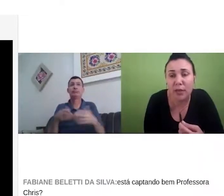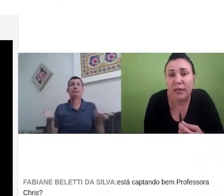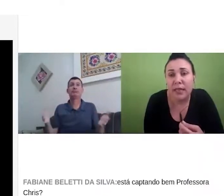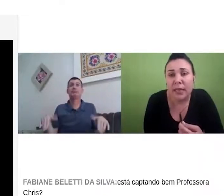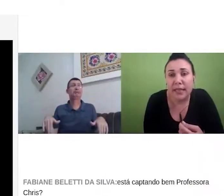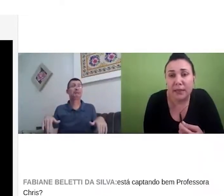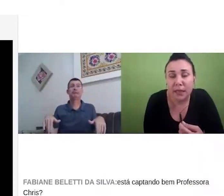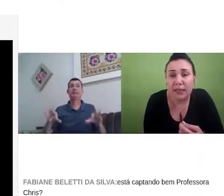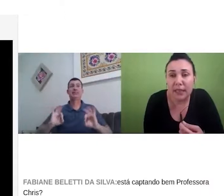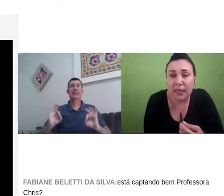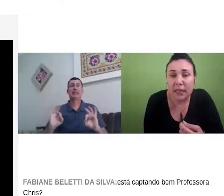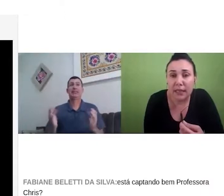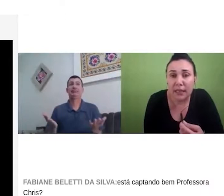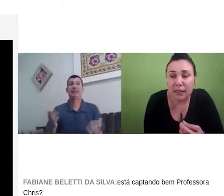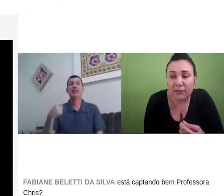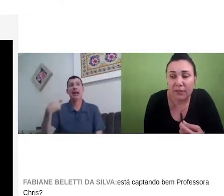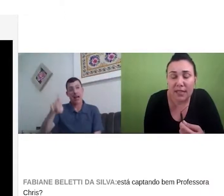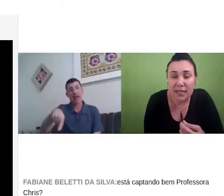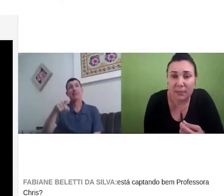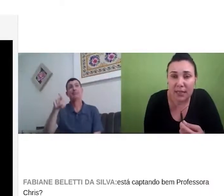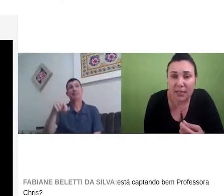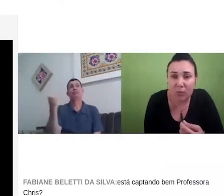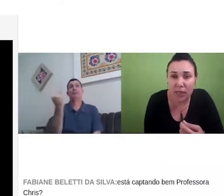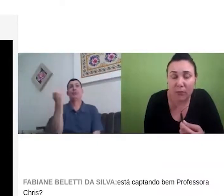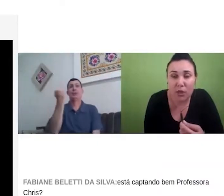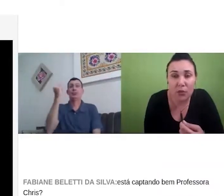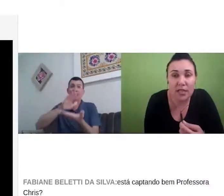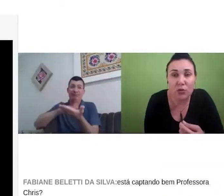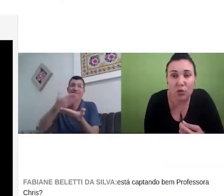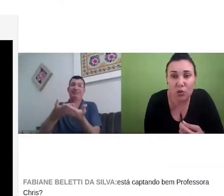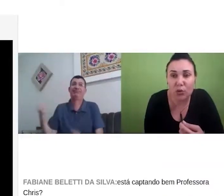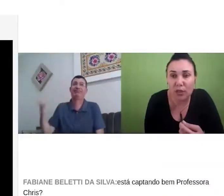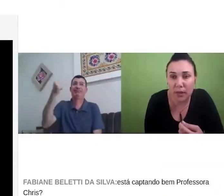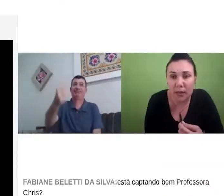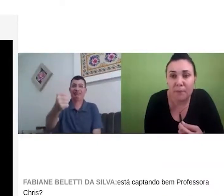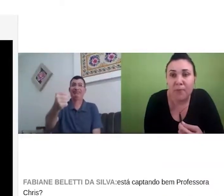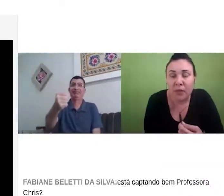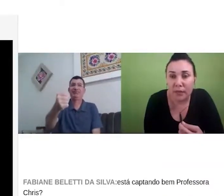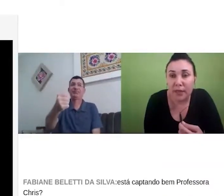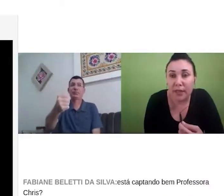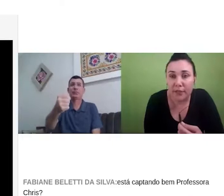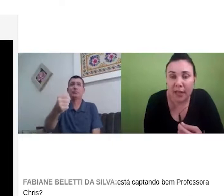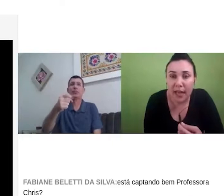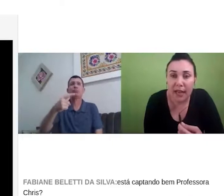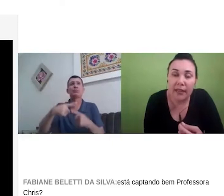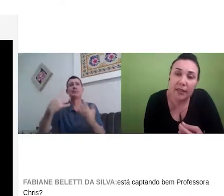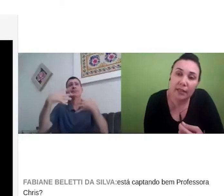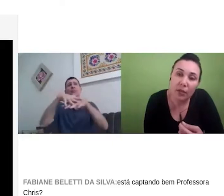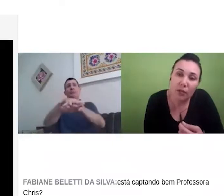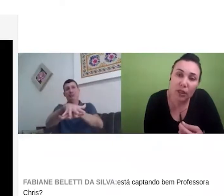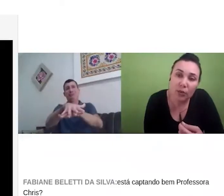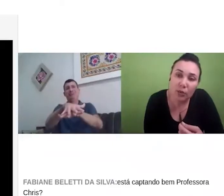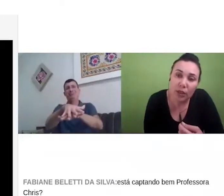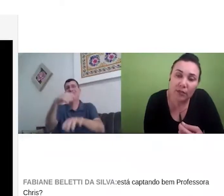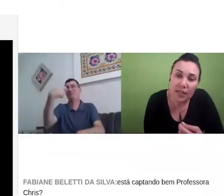tradutor ele também tem que fazer essa adaptação, né? E pode acontecer do surdo também querer falar e